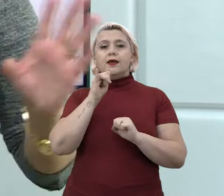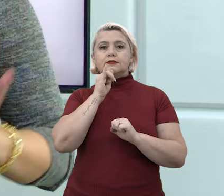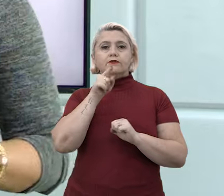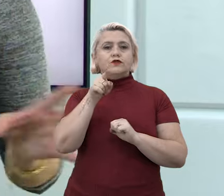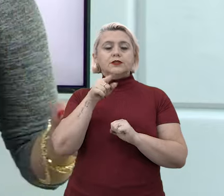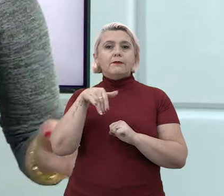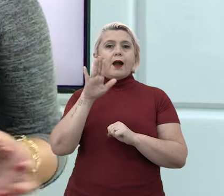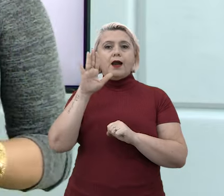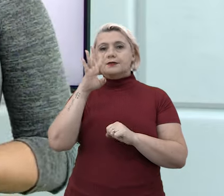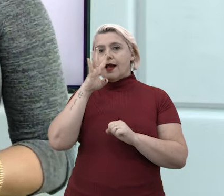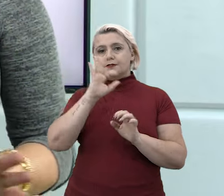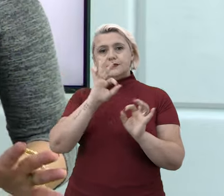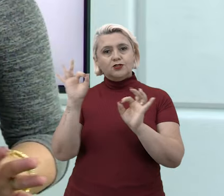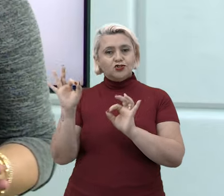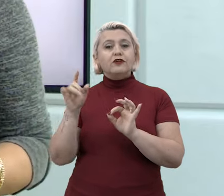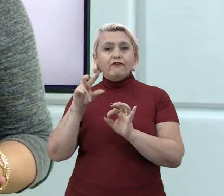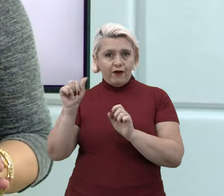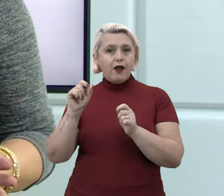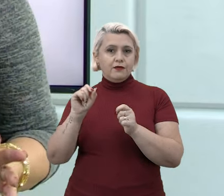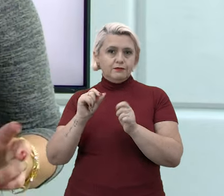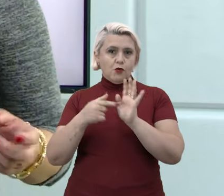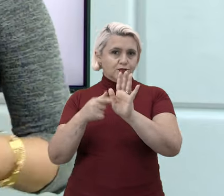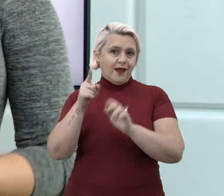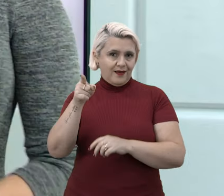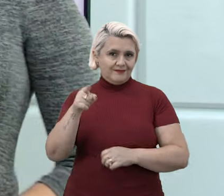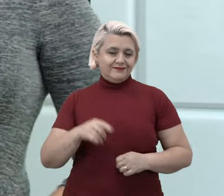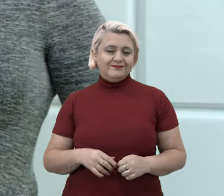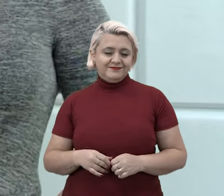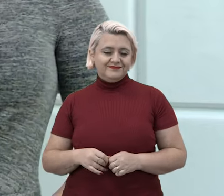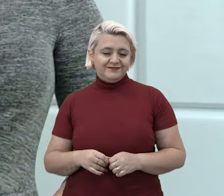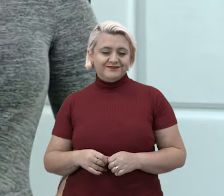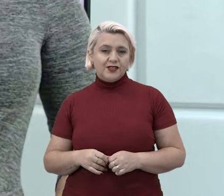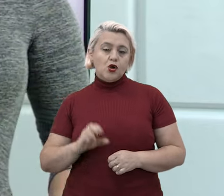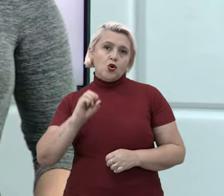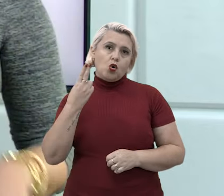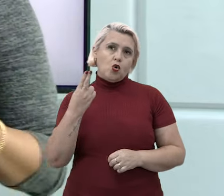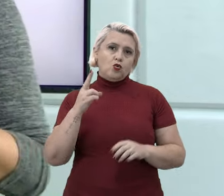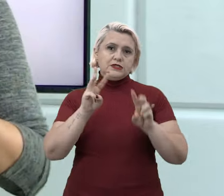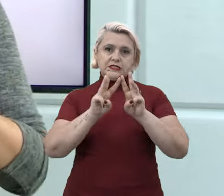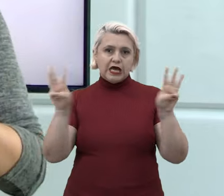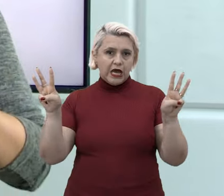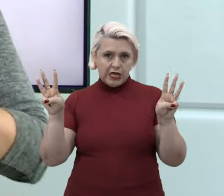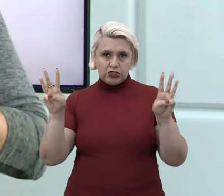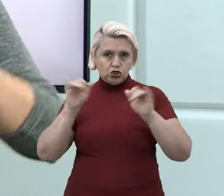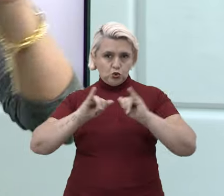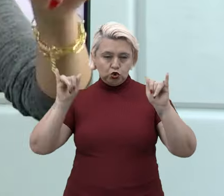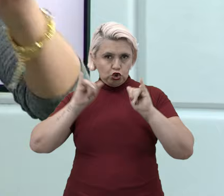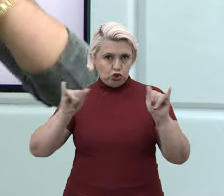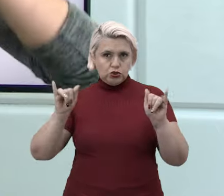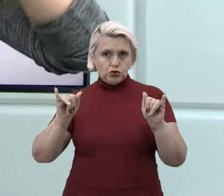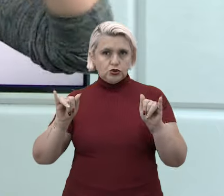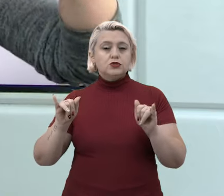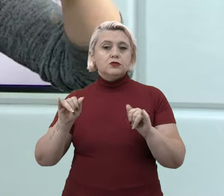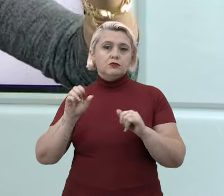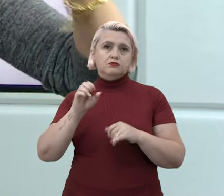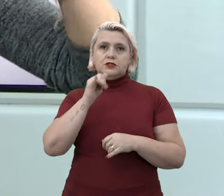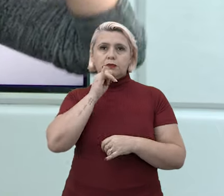mais assiste que provavelmente foi lá que você viu, né? Ou um site de notícias. Segundo o site UOL,